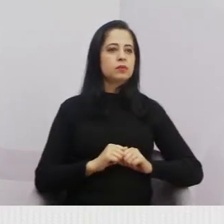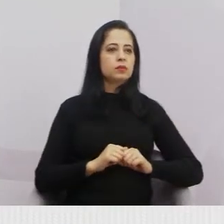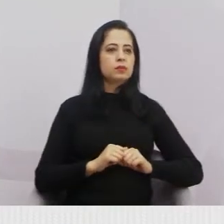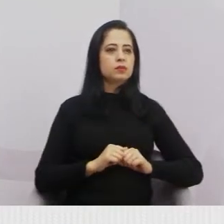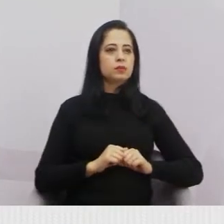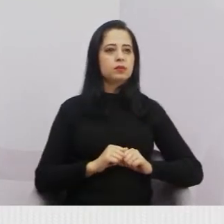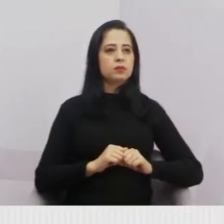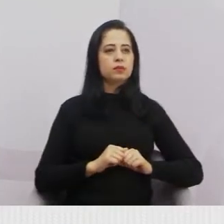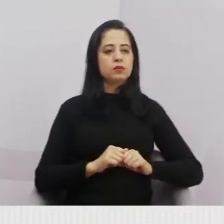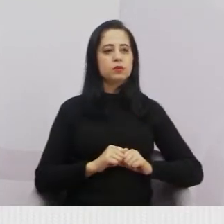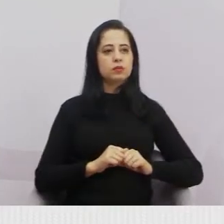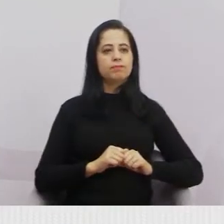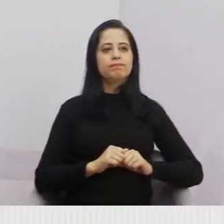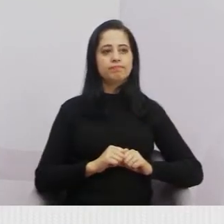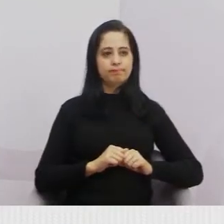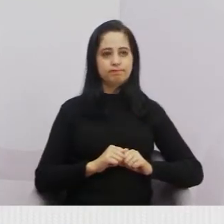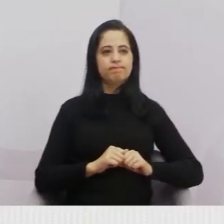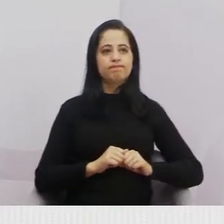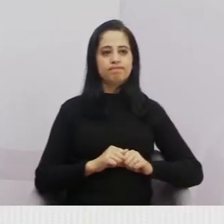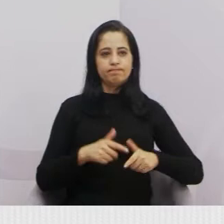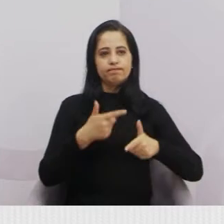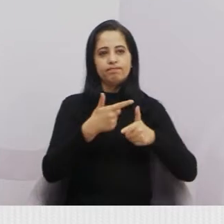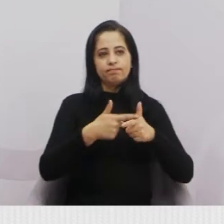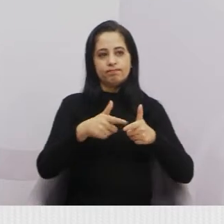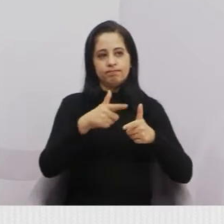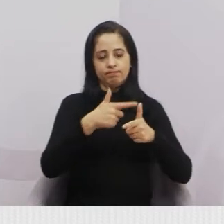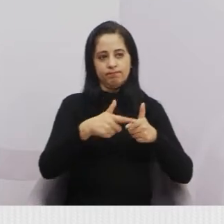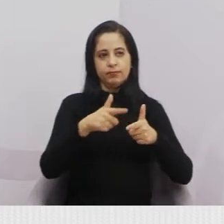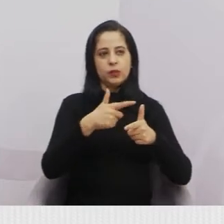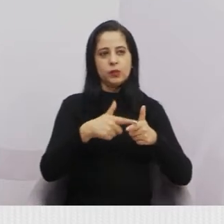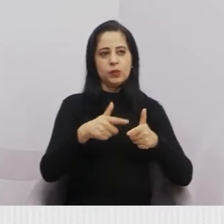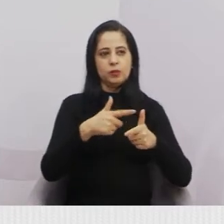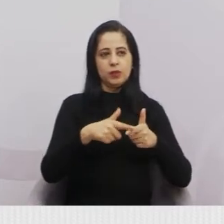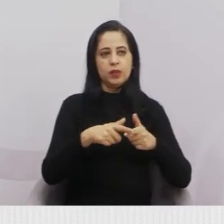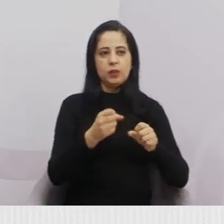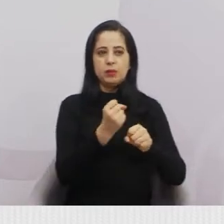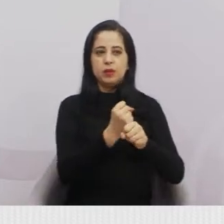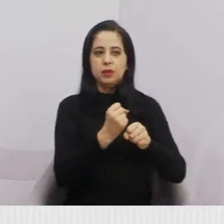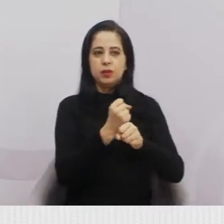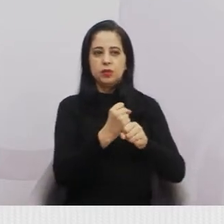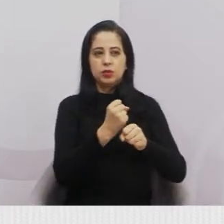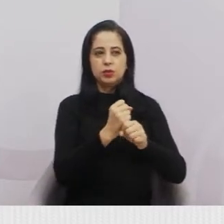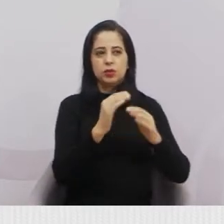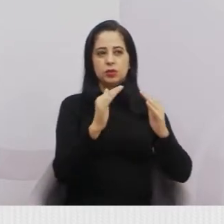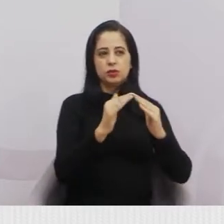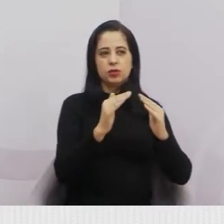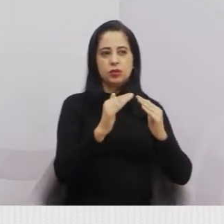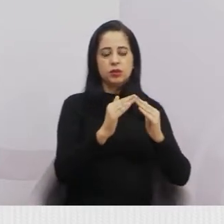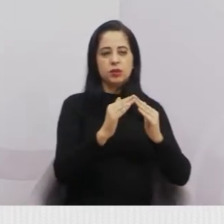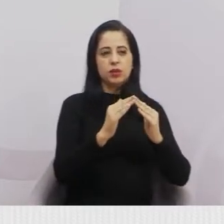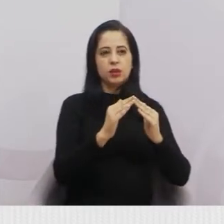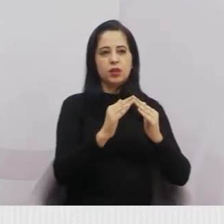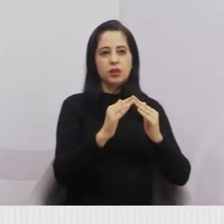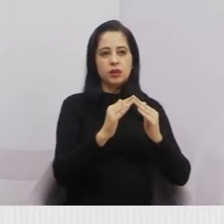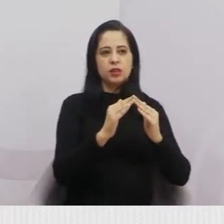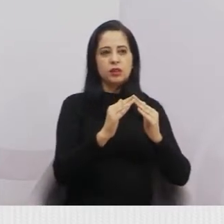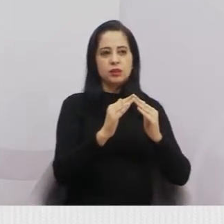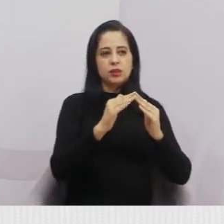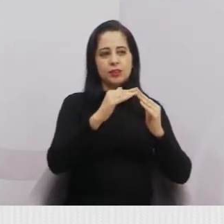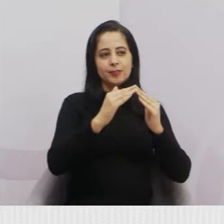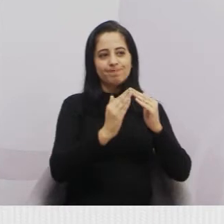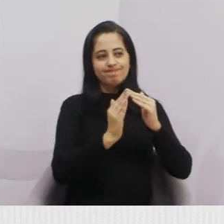Tivemos reclamações aí de problemas das casas, dos muros, né? Está com problemas de